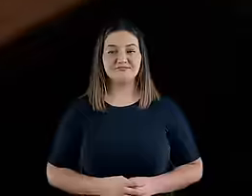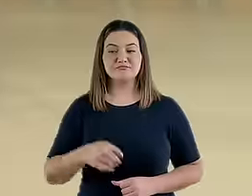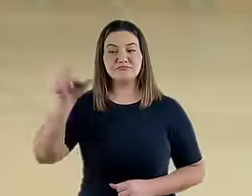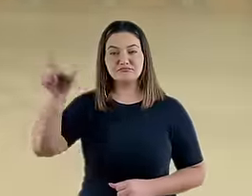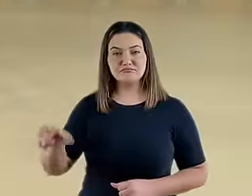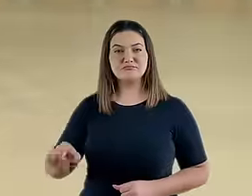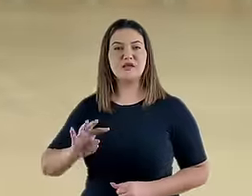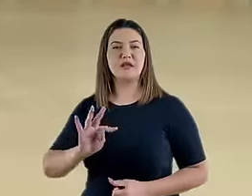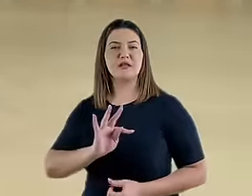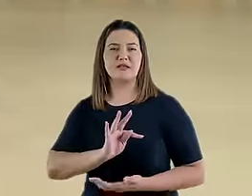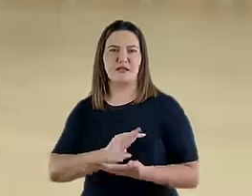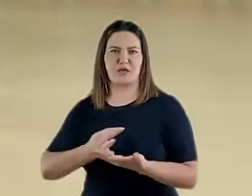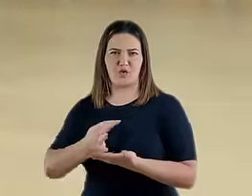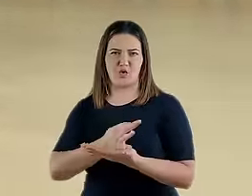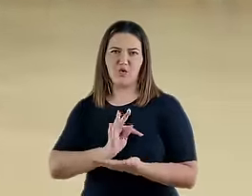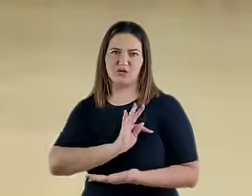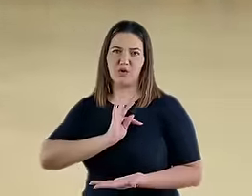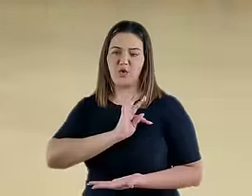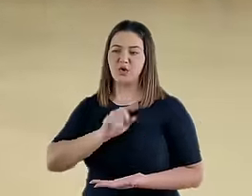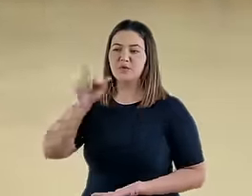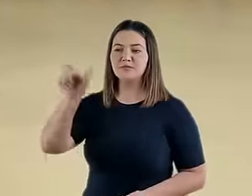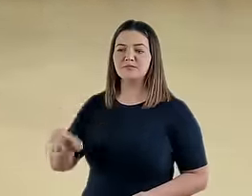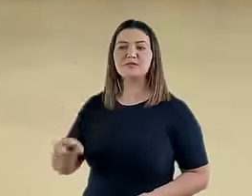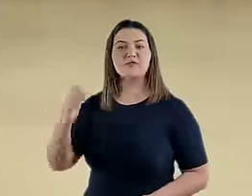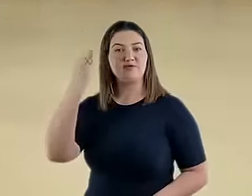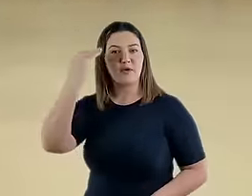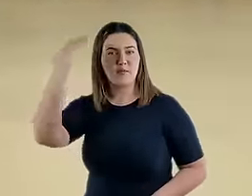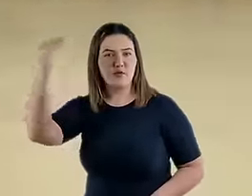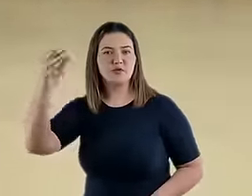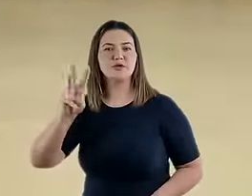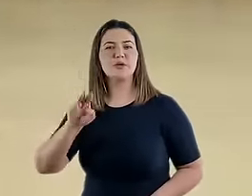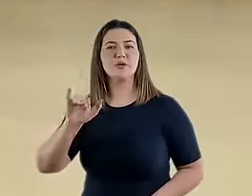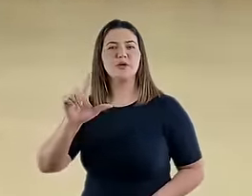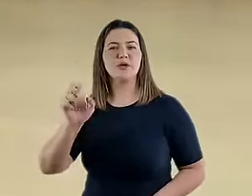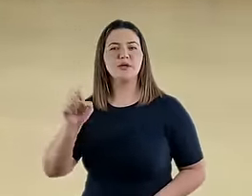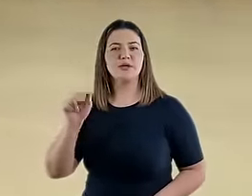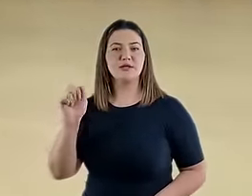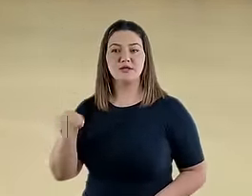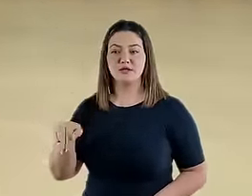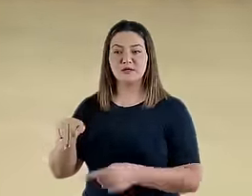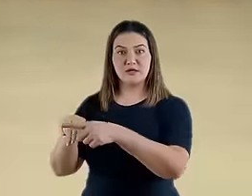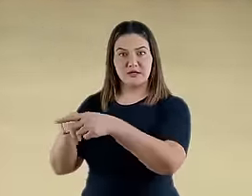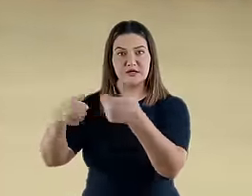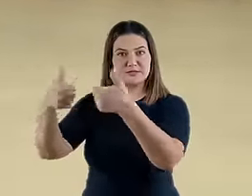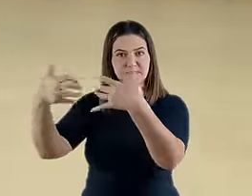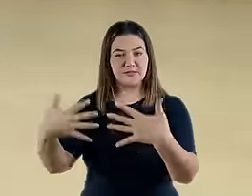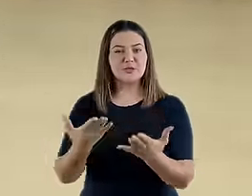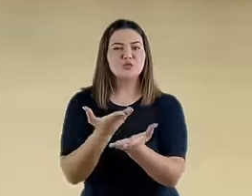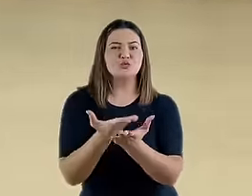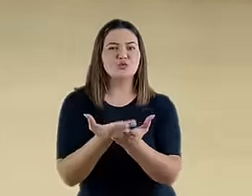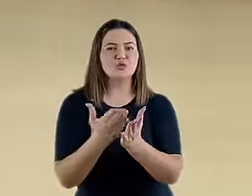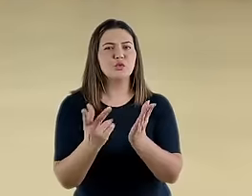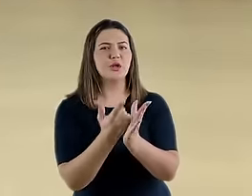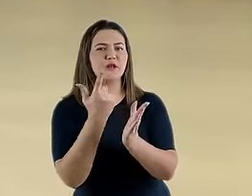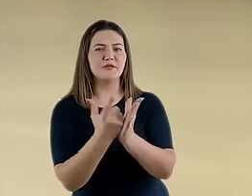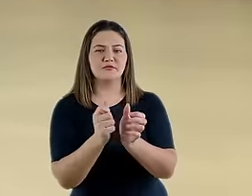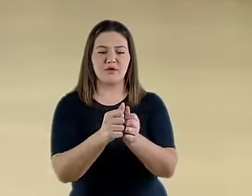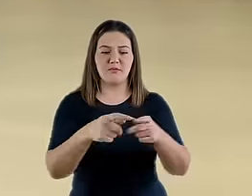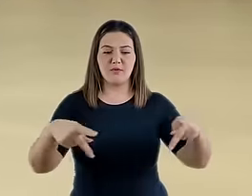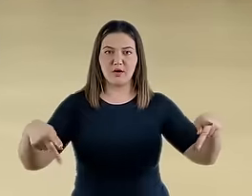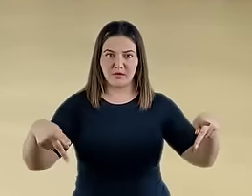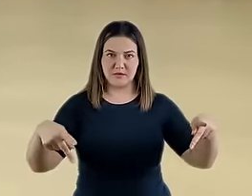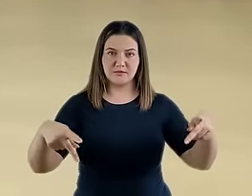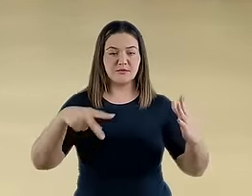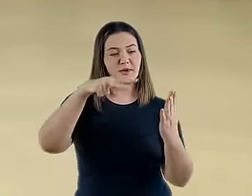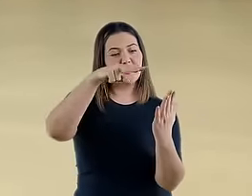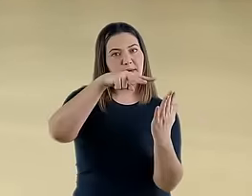O teólogo, um famoso teólogo chamado William Barclay, disse certa vez que o estudo do livro de Apocalipse